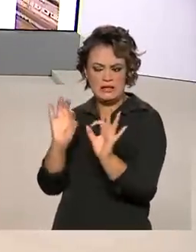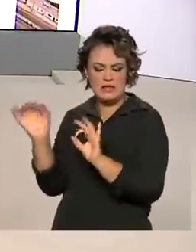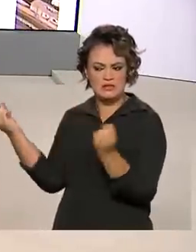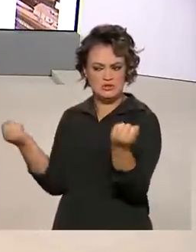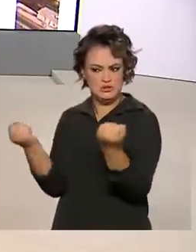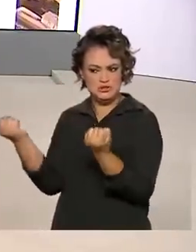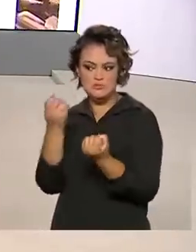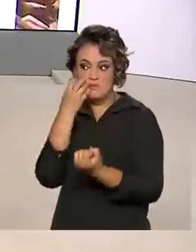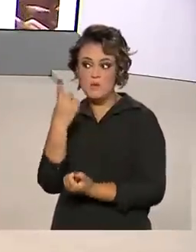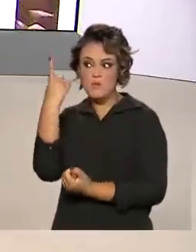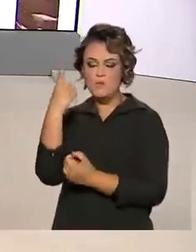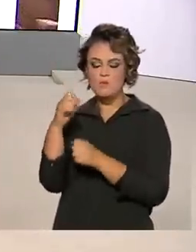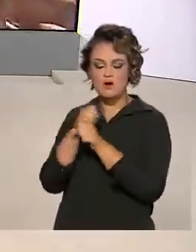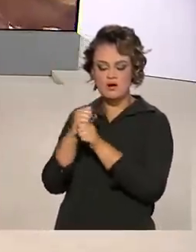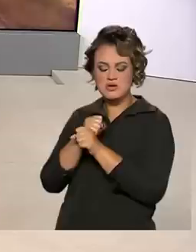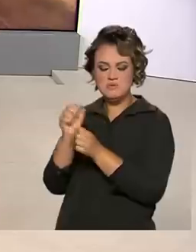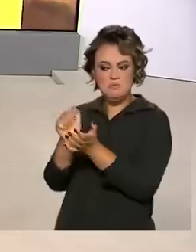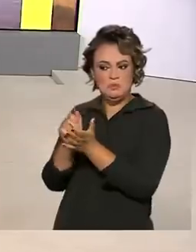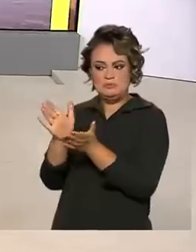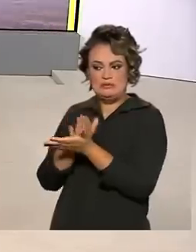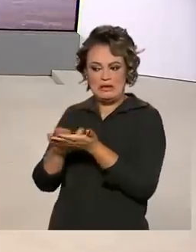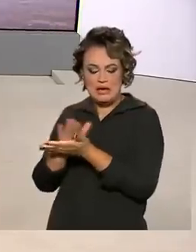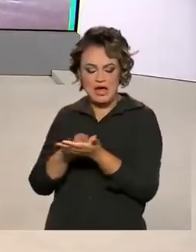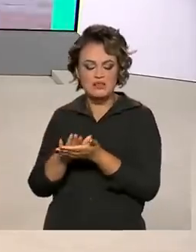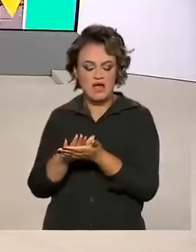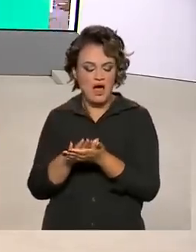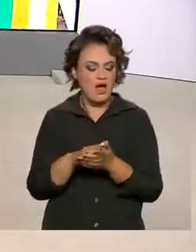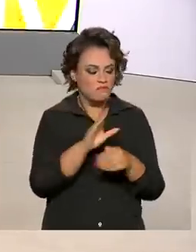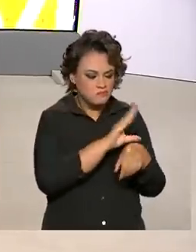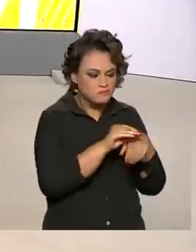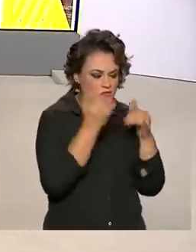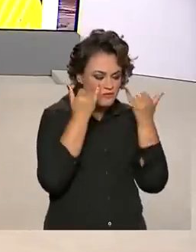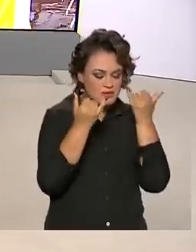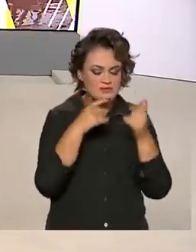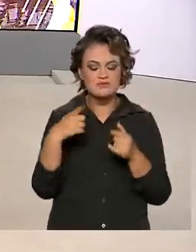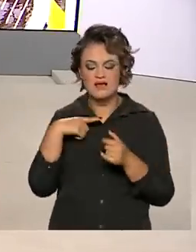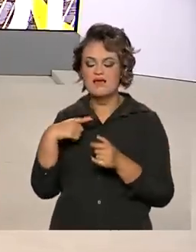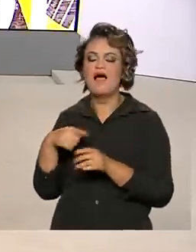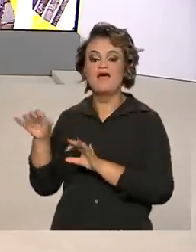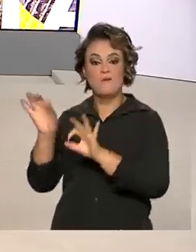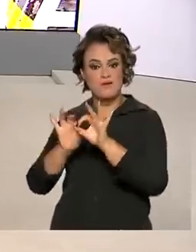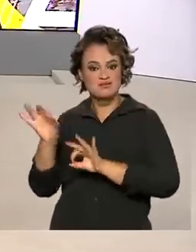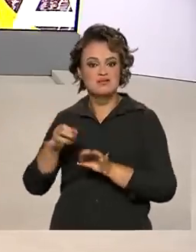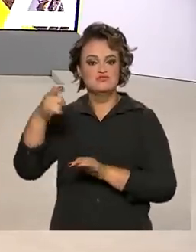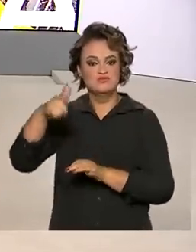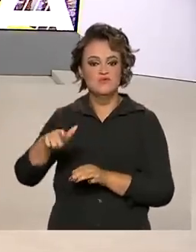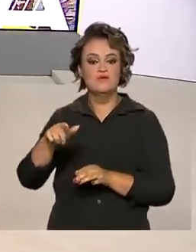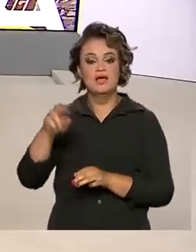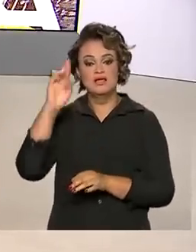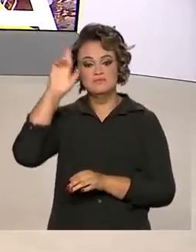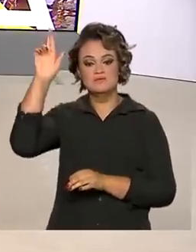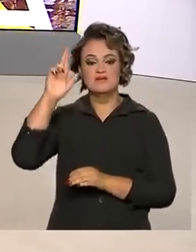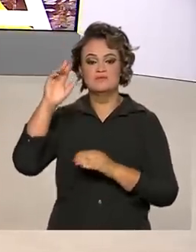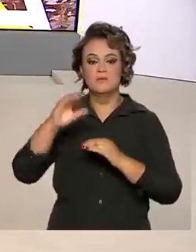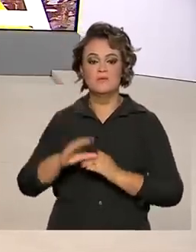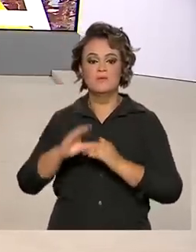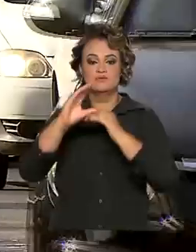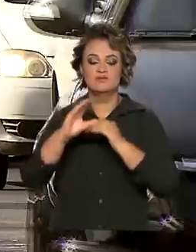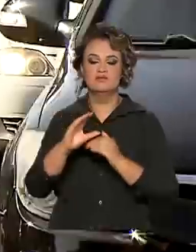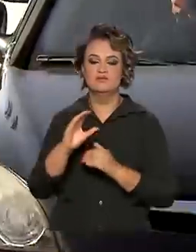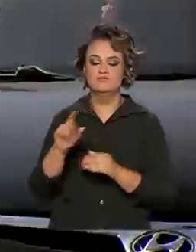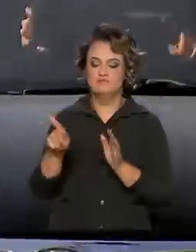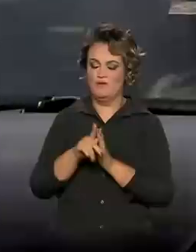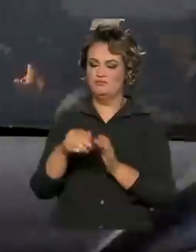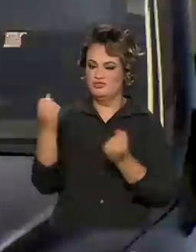menos um ano, é o Registro Nacional Positivo de Condutores, que foi regulamentado pelo Conselho Nacional de Trânsito.